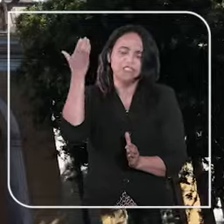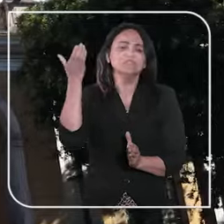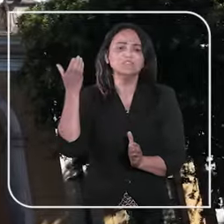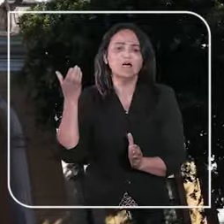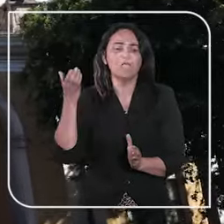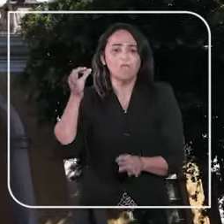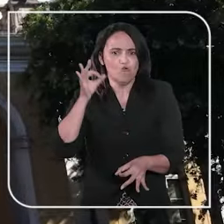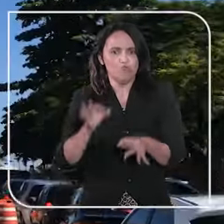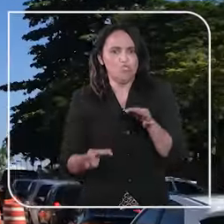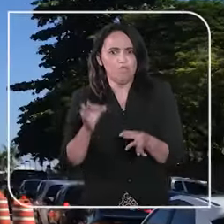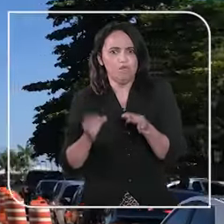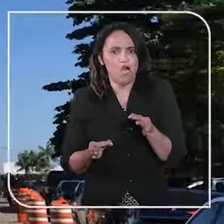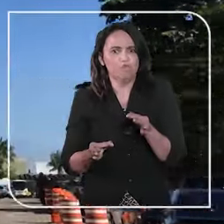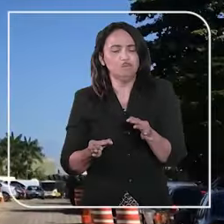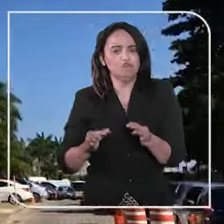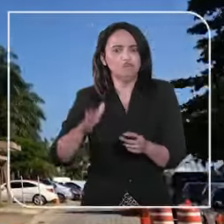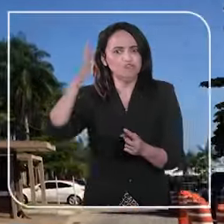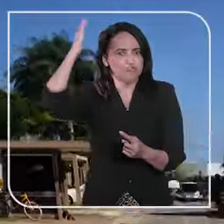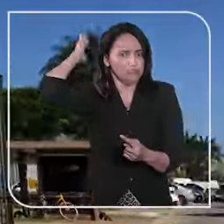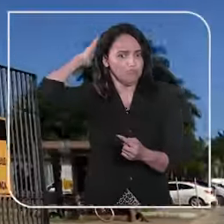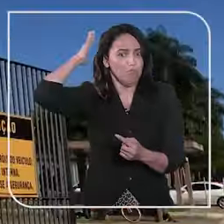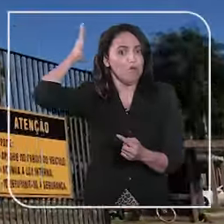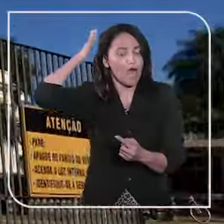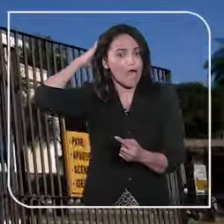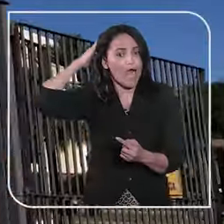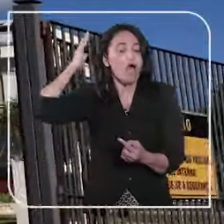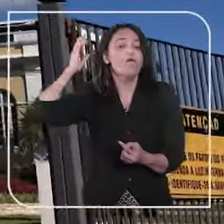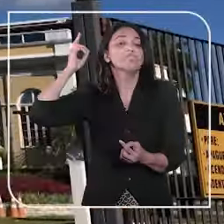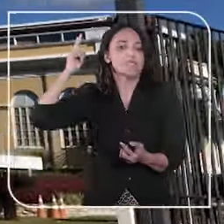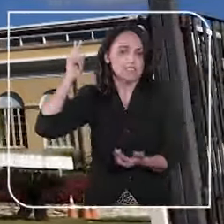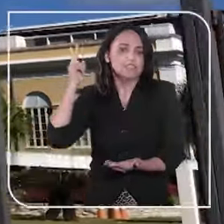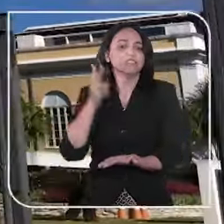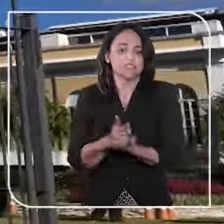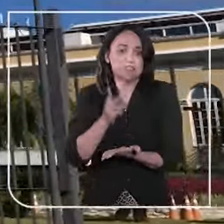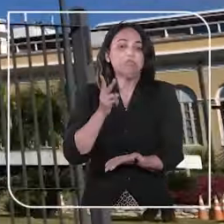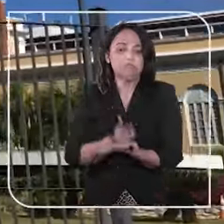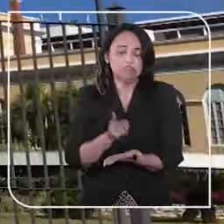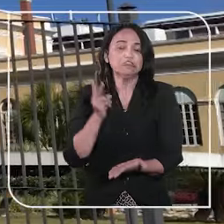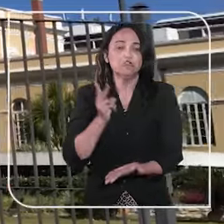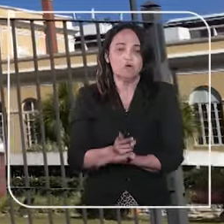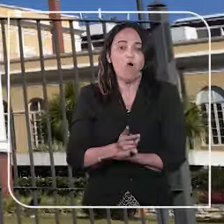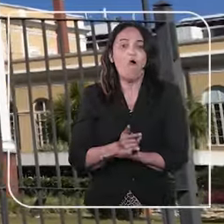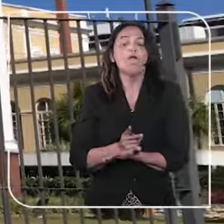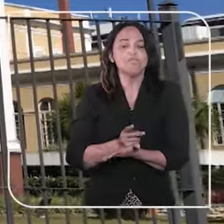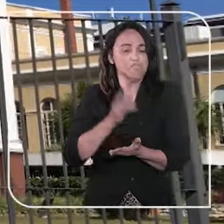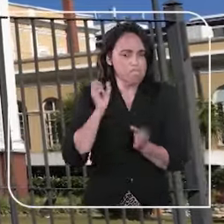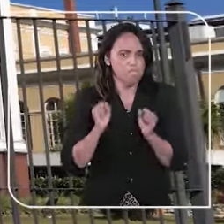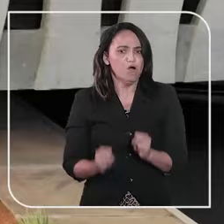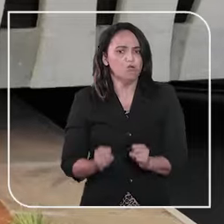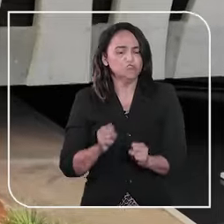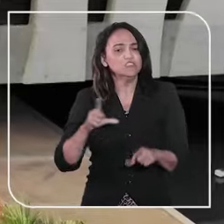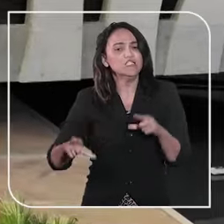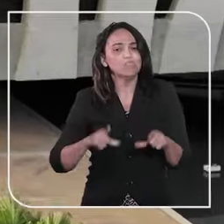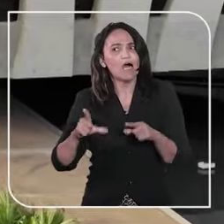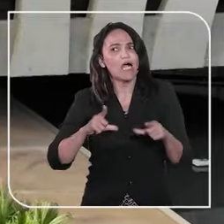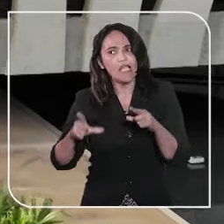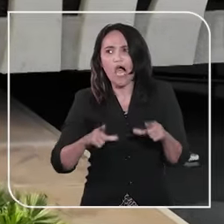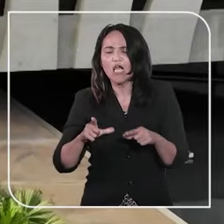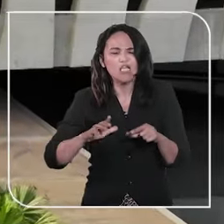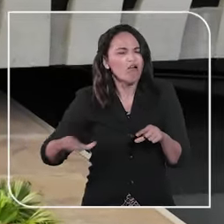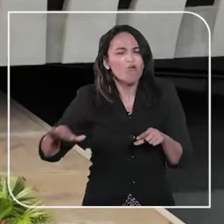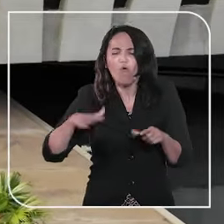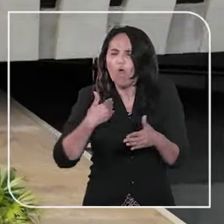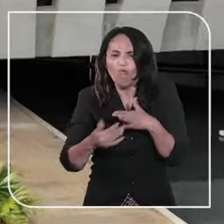de Justiça do Pará manteve a suspensão do exercício da profissão do advogado em qualquer área do direito. No Superior